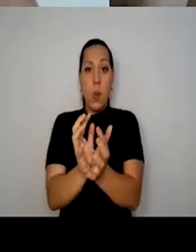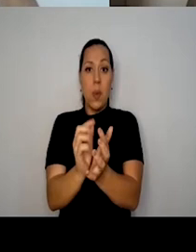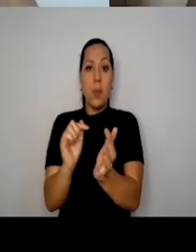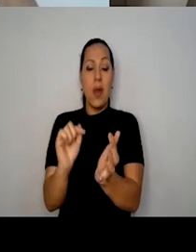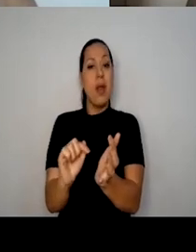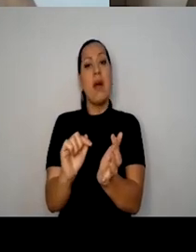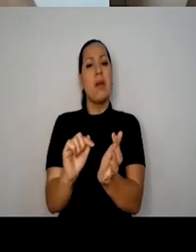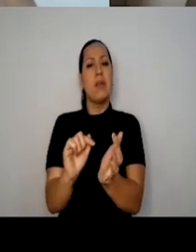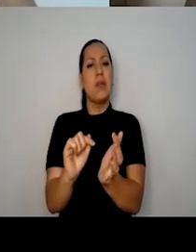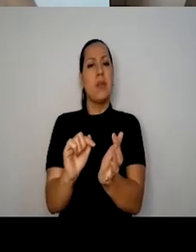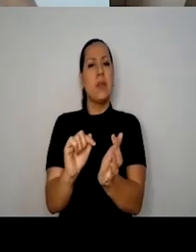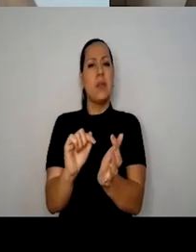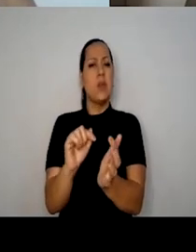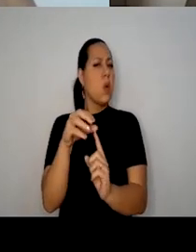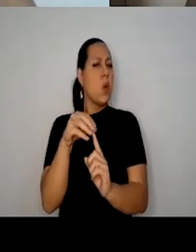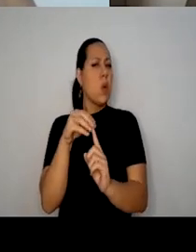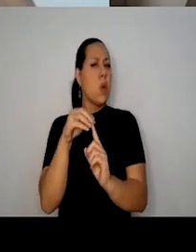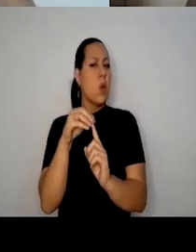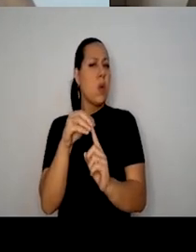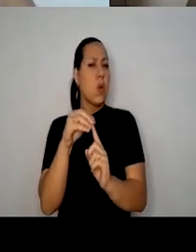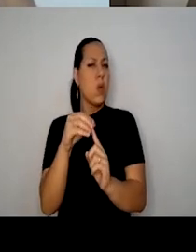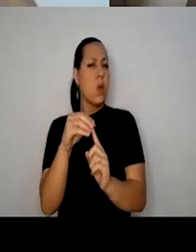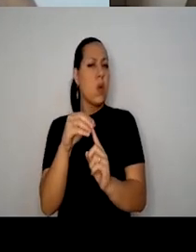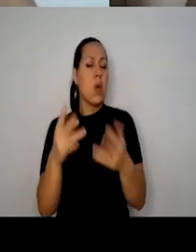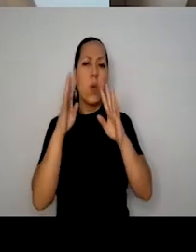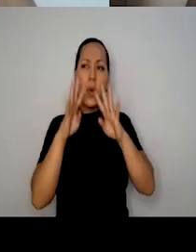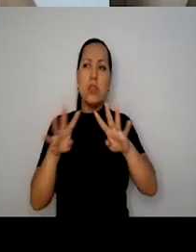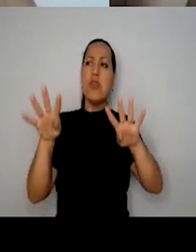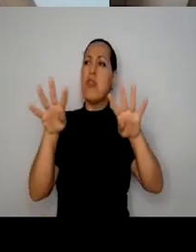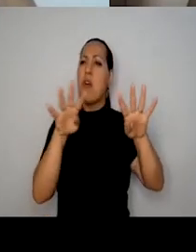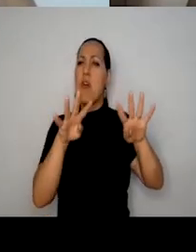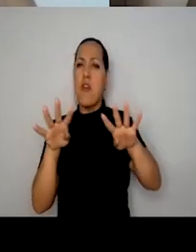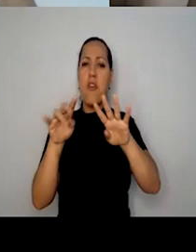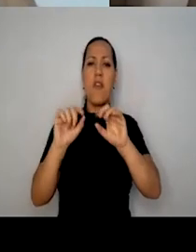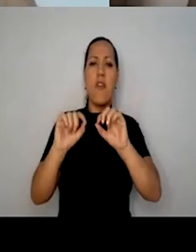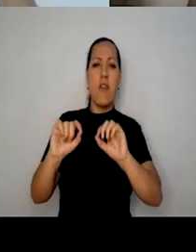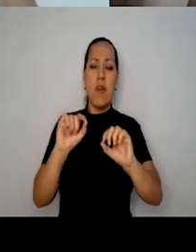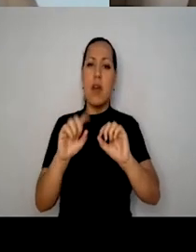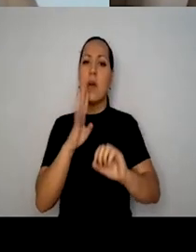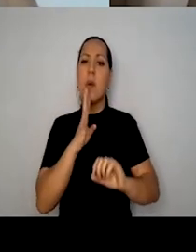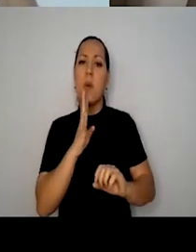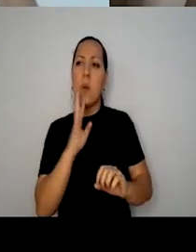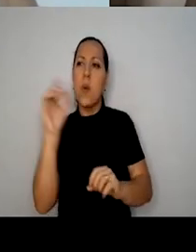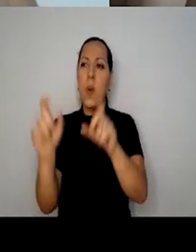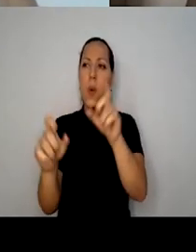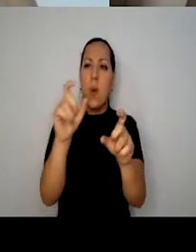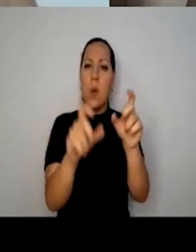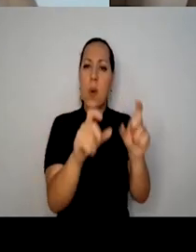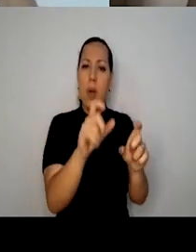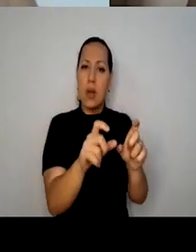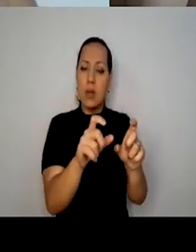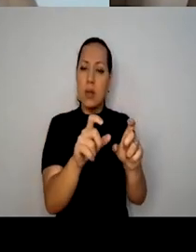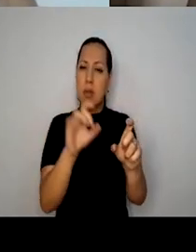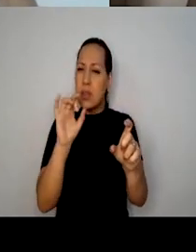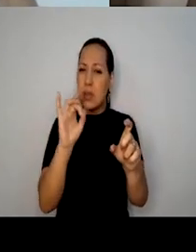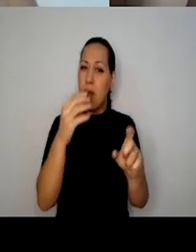somente os palhaços, que a gente hoje tem como referência e conhecemos, eles, de